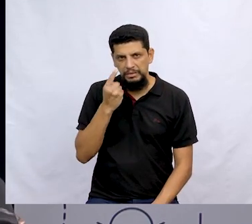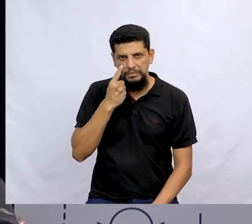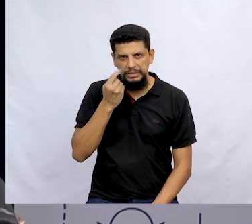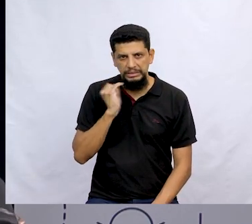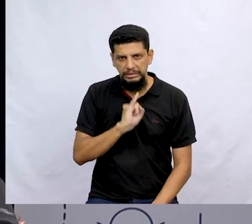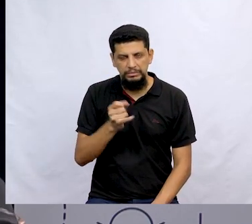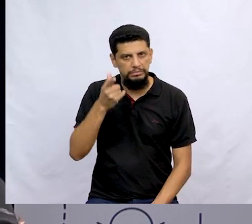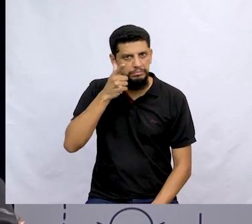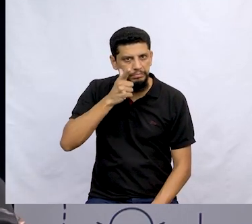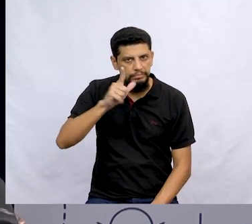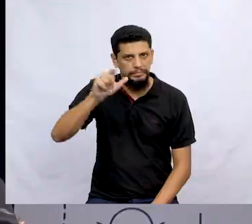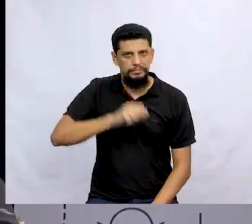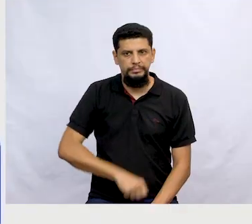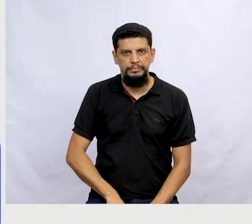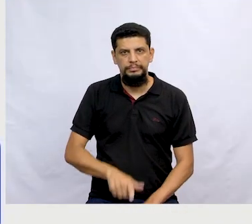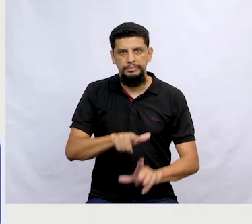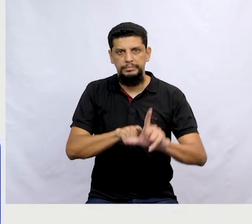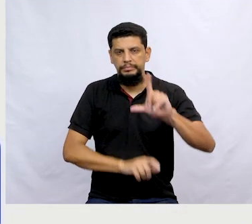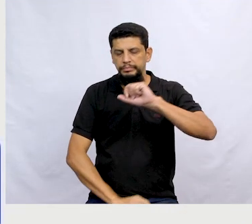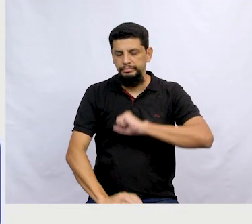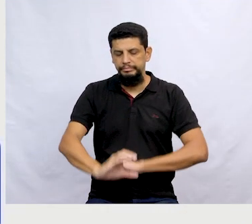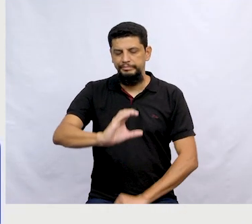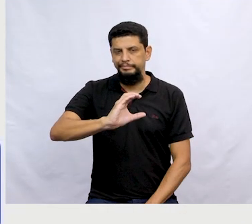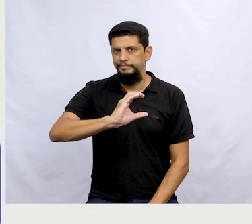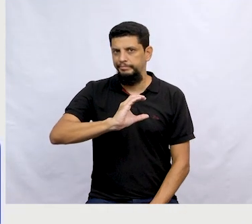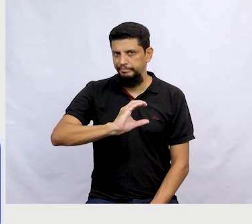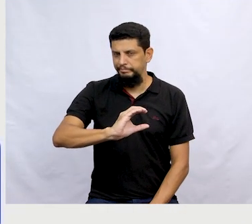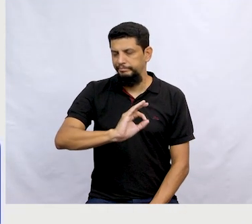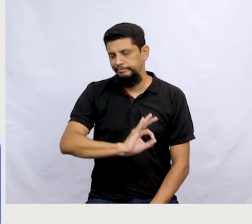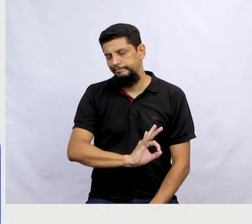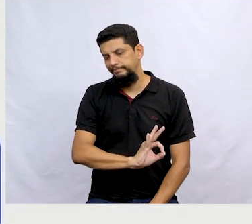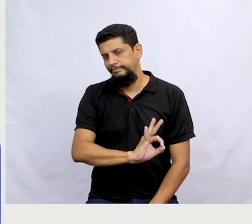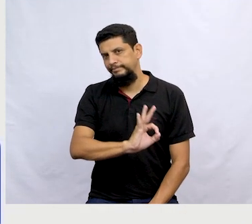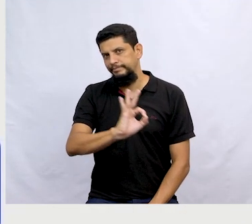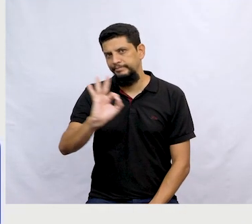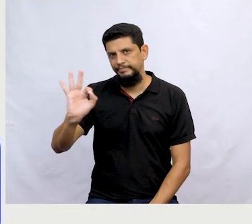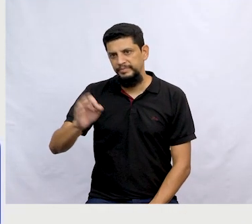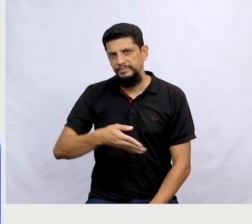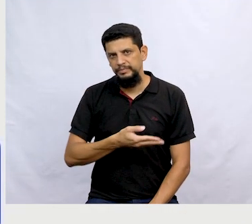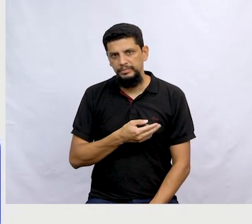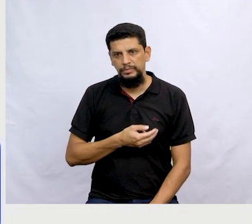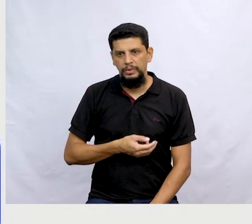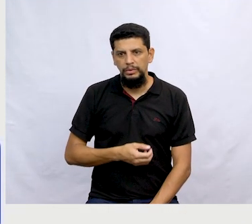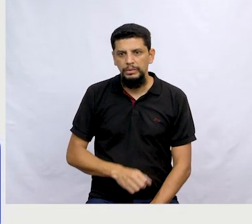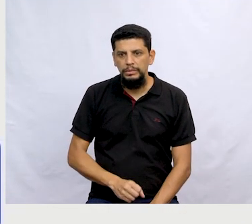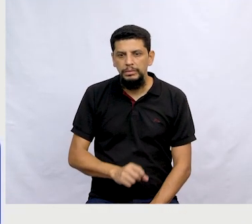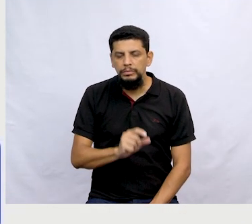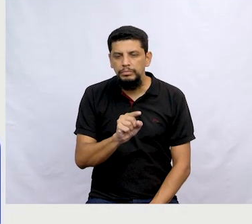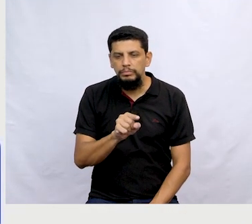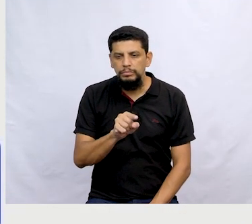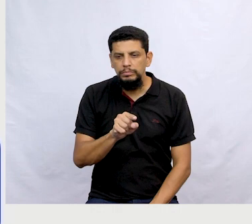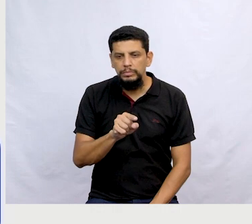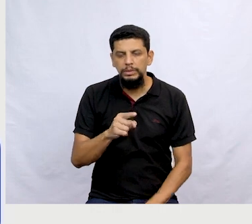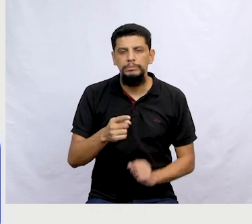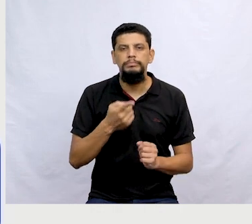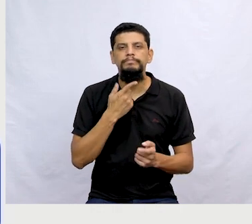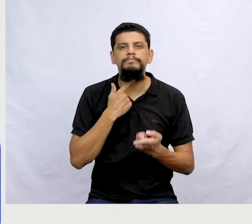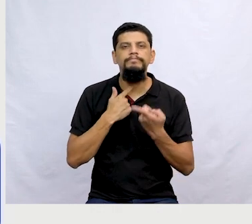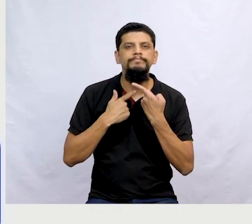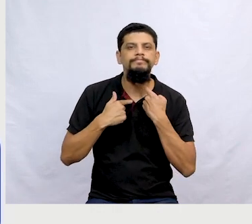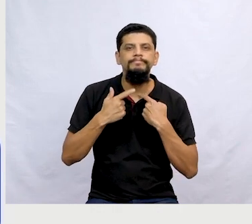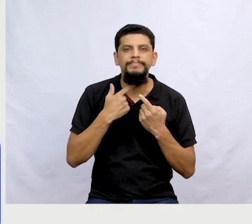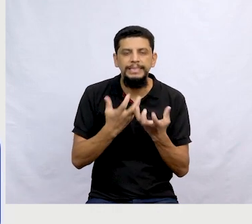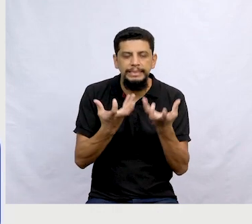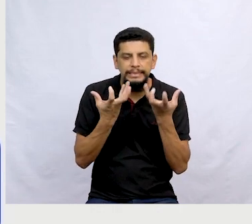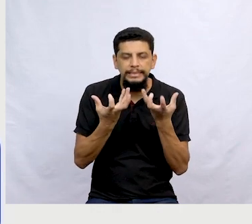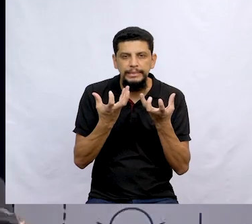acertaram. Letra C, pessoal, muito bem. O sonho, aquilo que nos move, algo